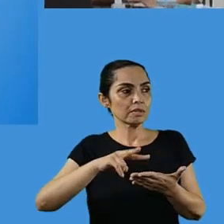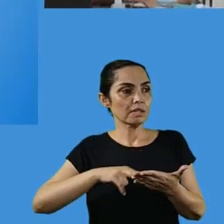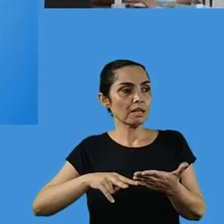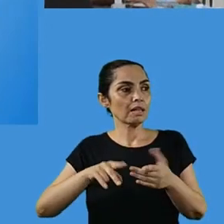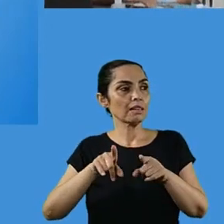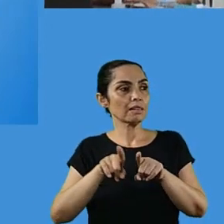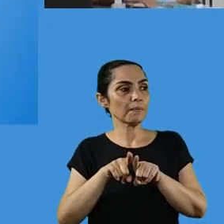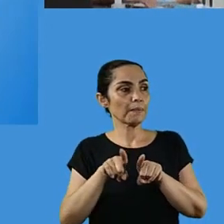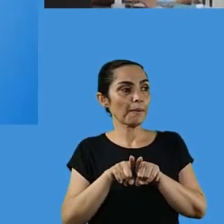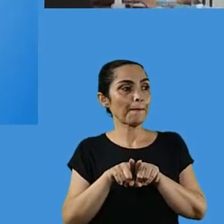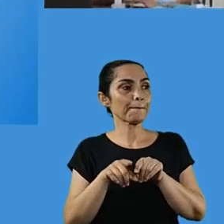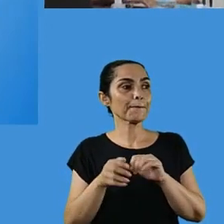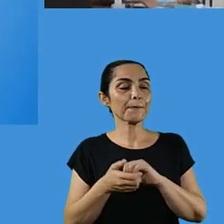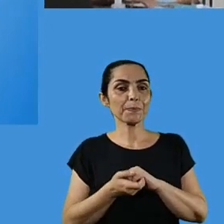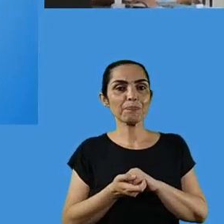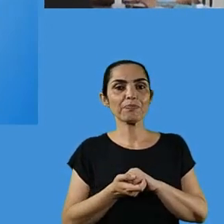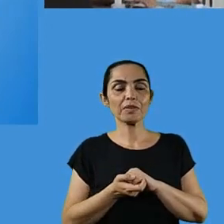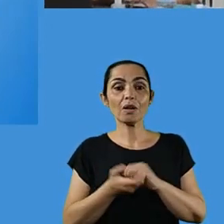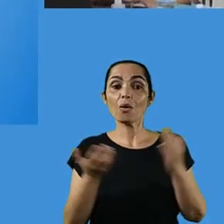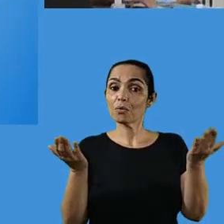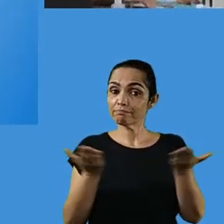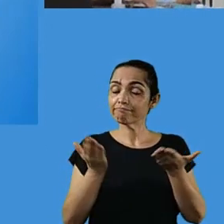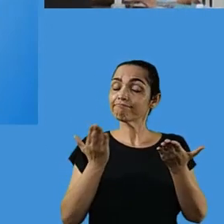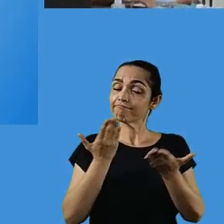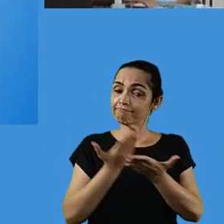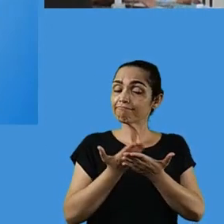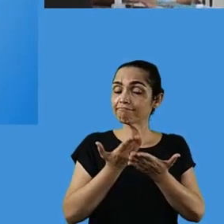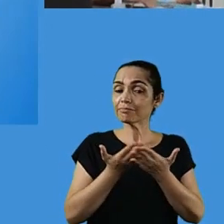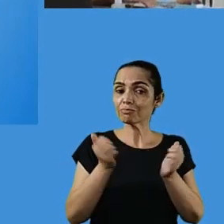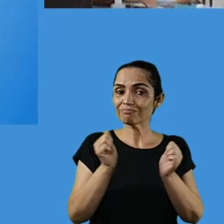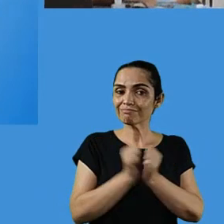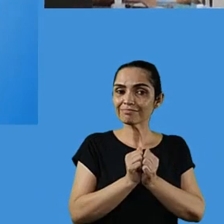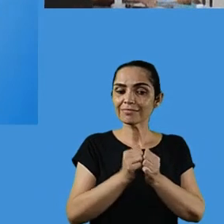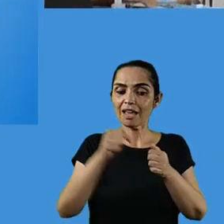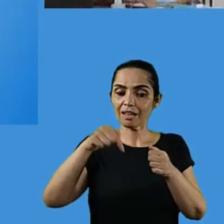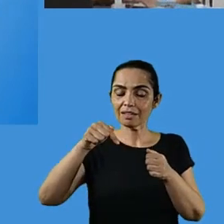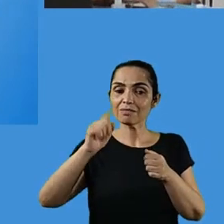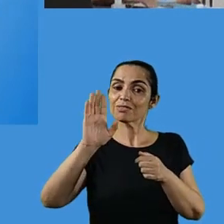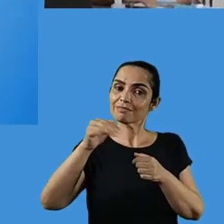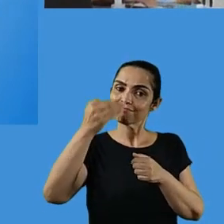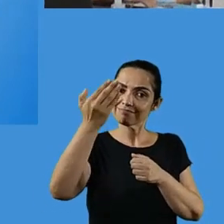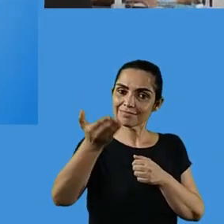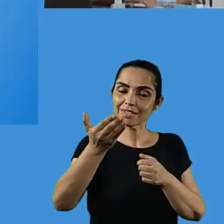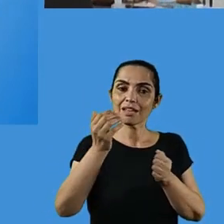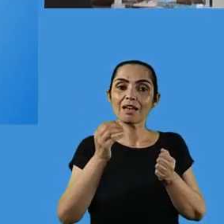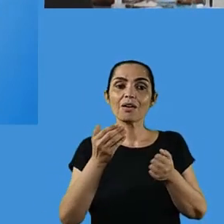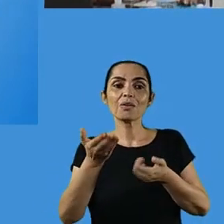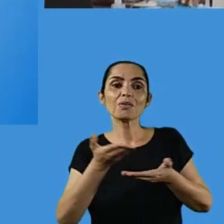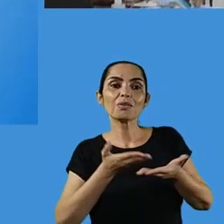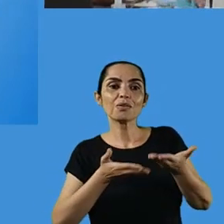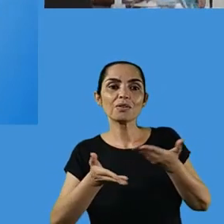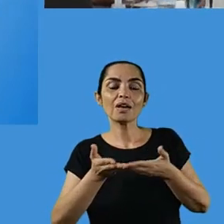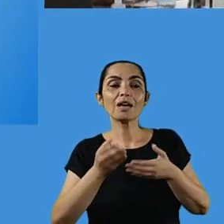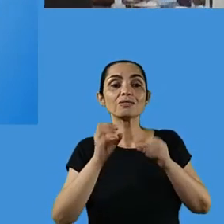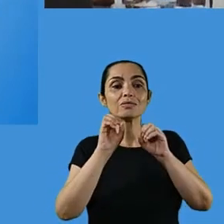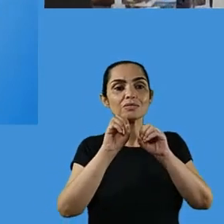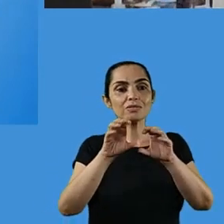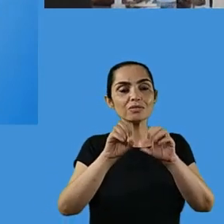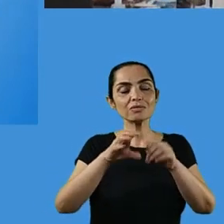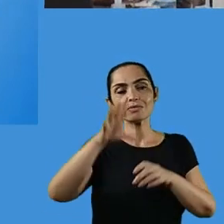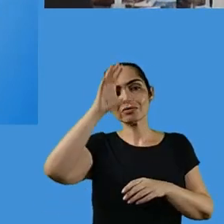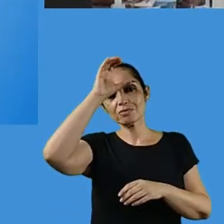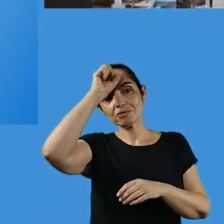vejo que nós teremos grandes desafios, mas nada é mais do que acreditar. Então,